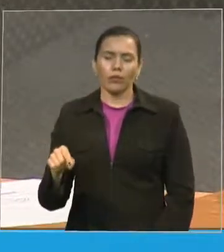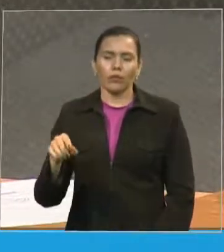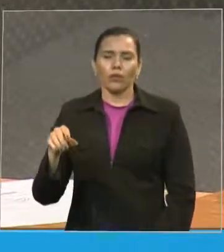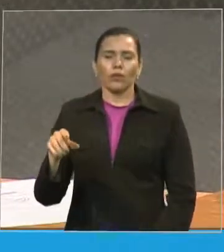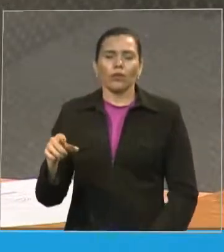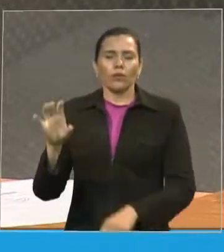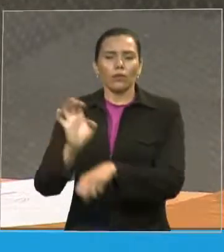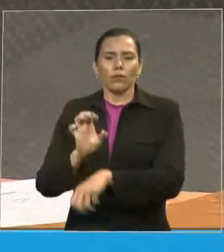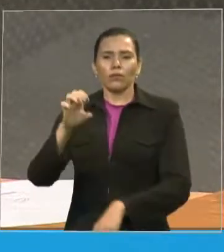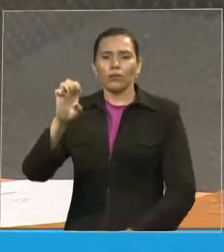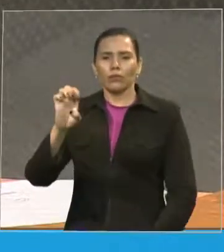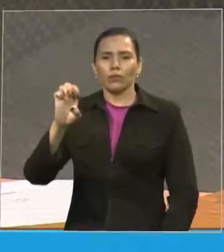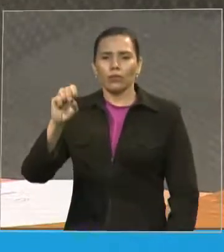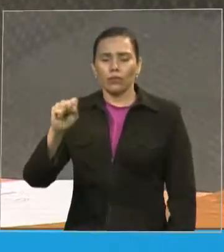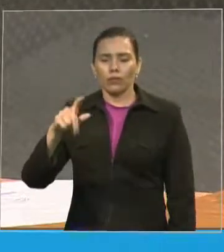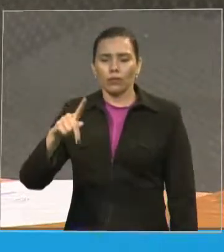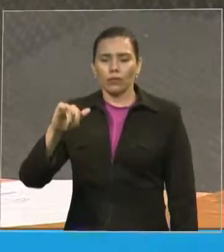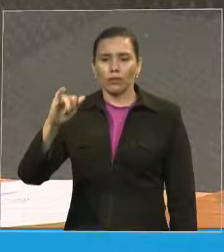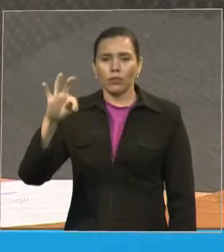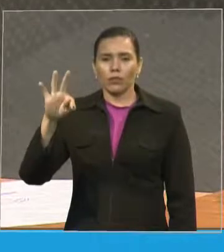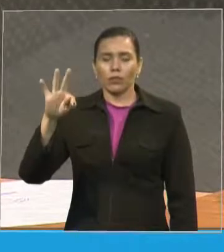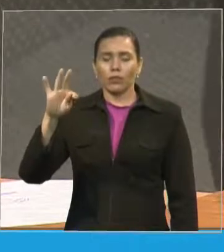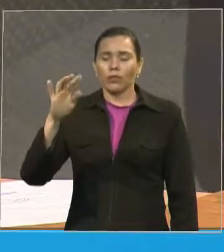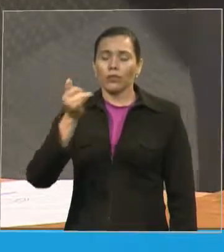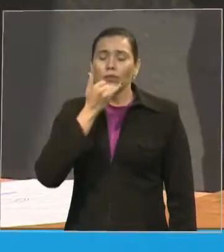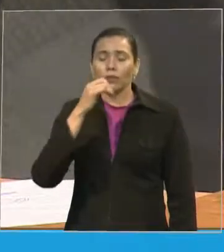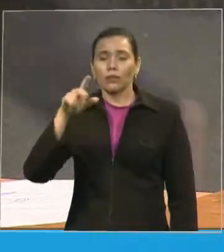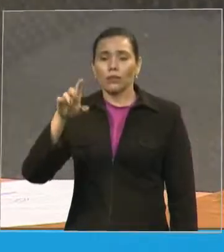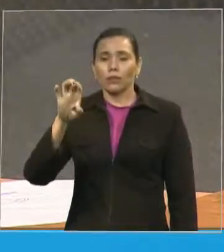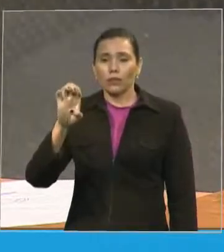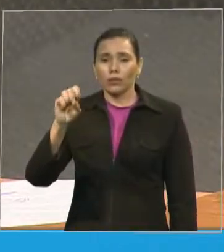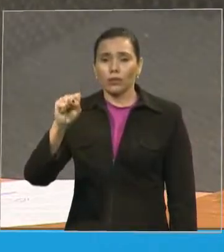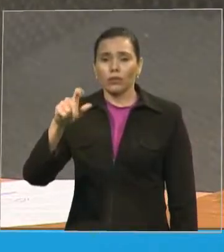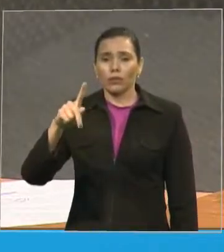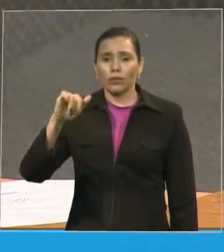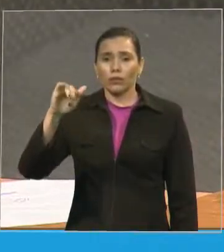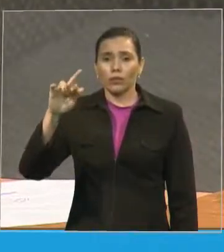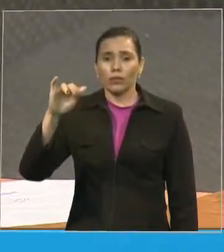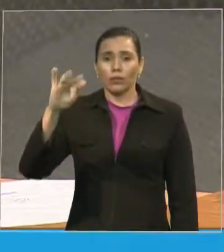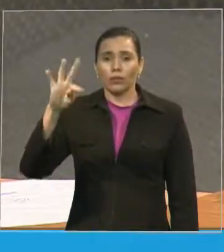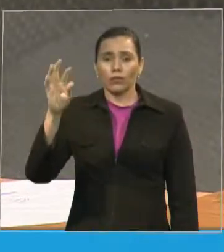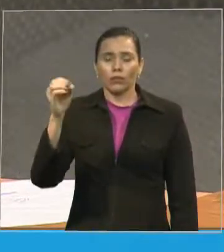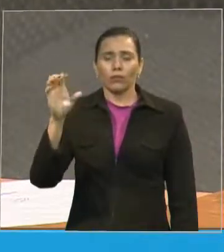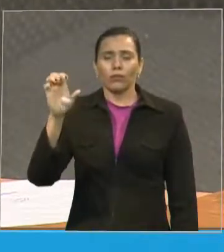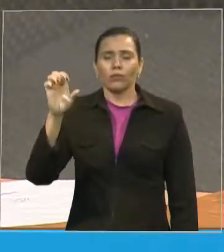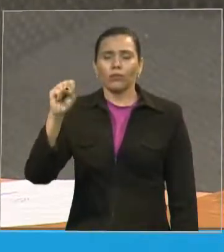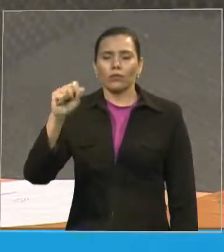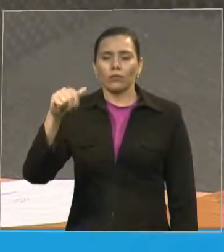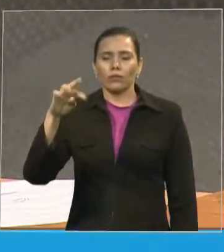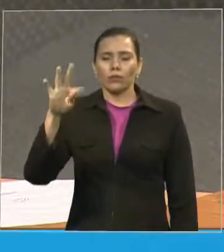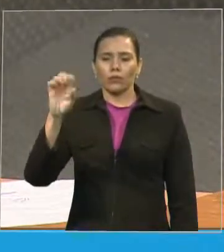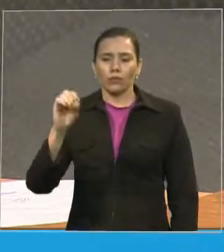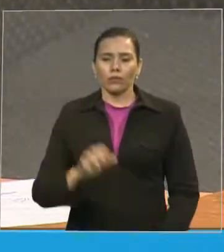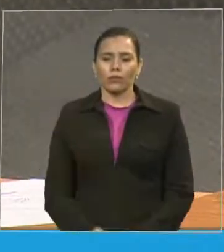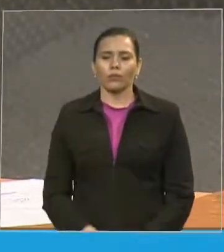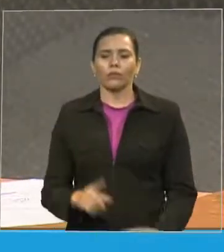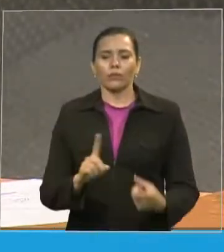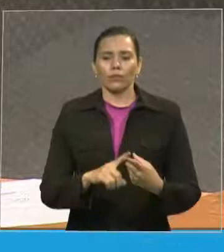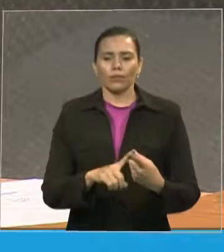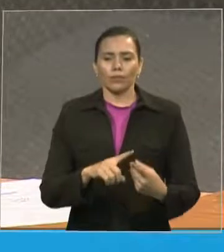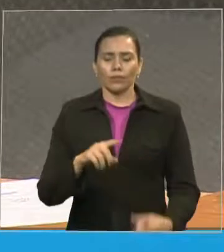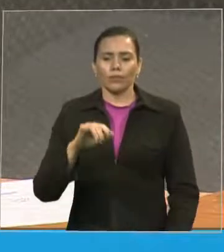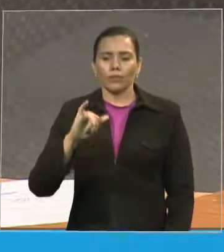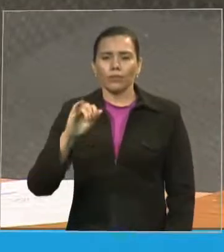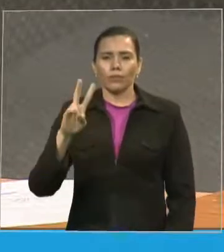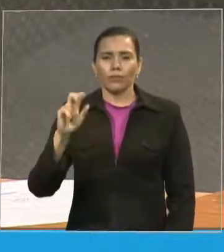Basto. Tem três filhos, Priscila Sousa Basto, Ivo Pereira Basto, neto, e